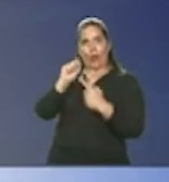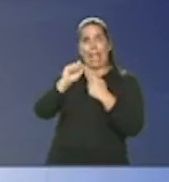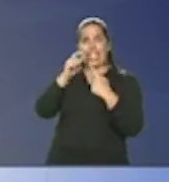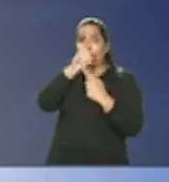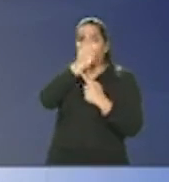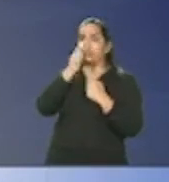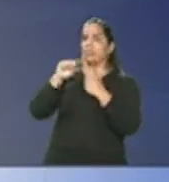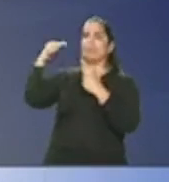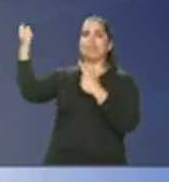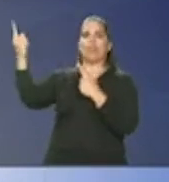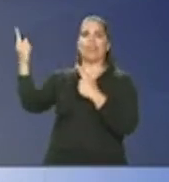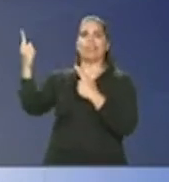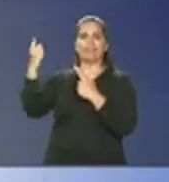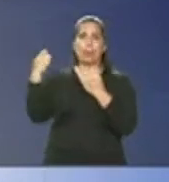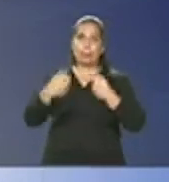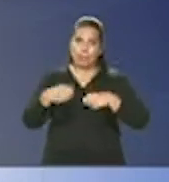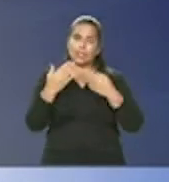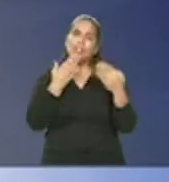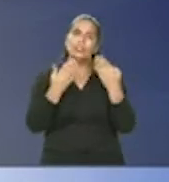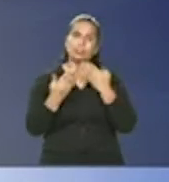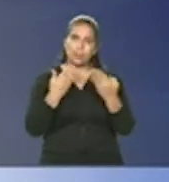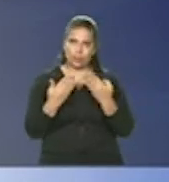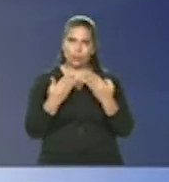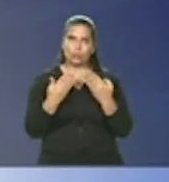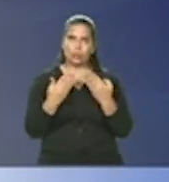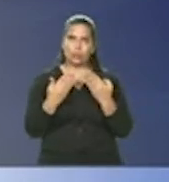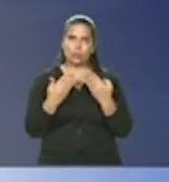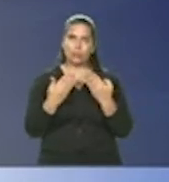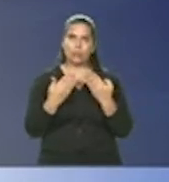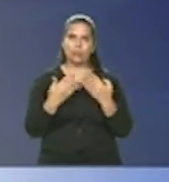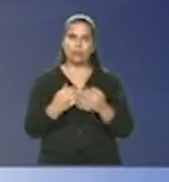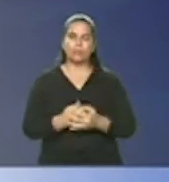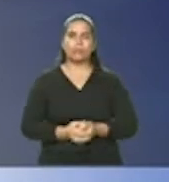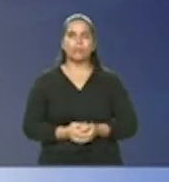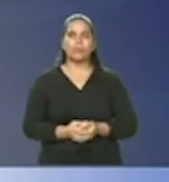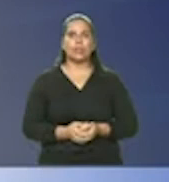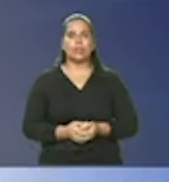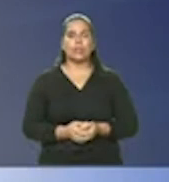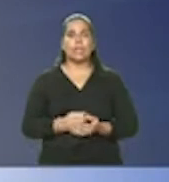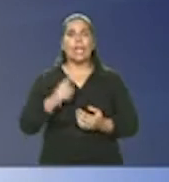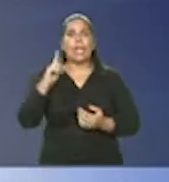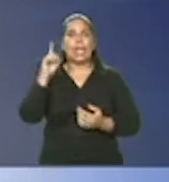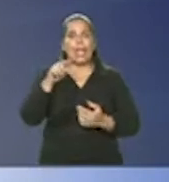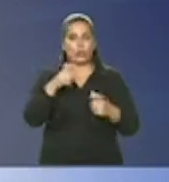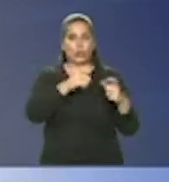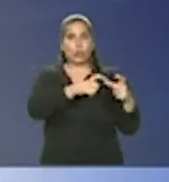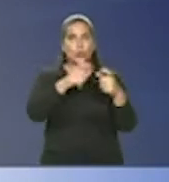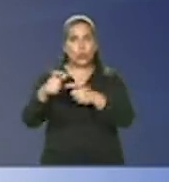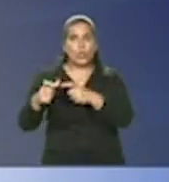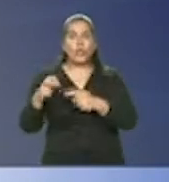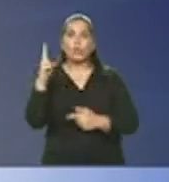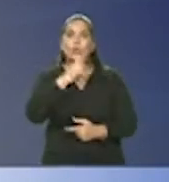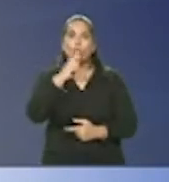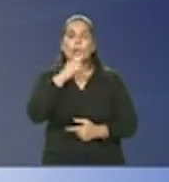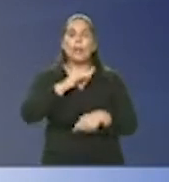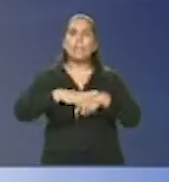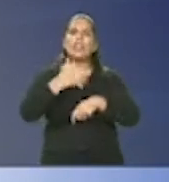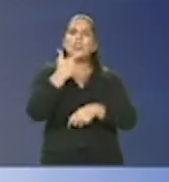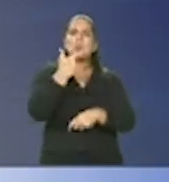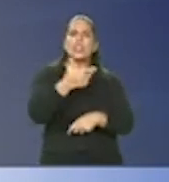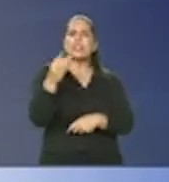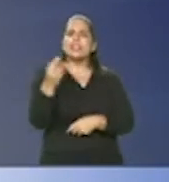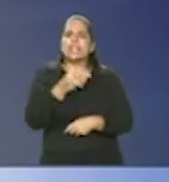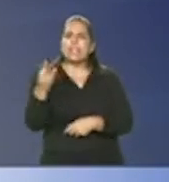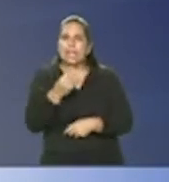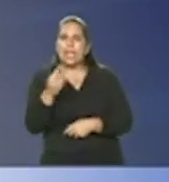pelos nossos médicos a porta de entrada são as nossas unidades mais de 200 233